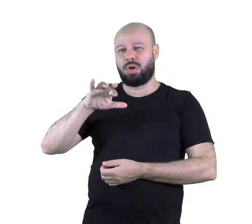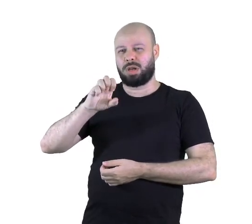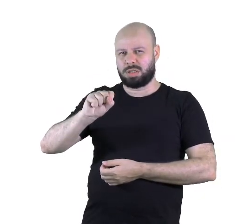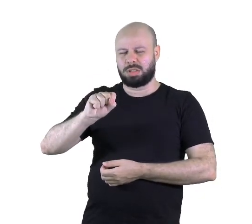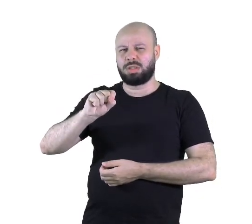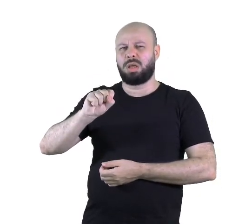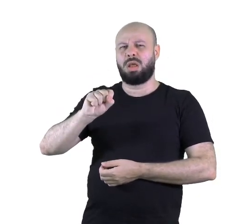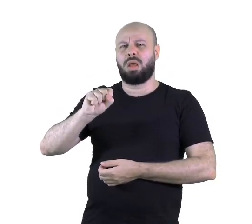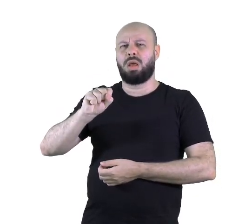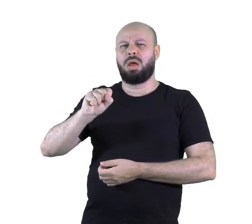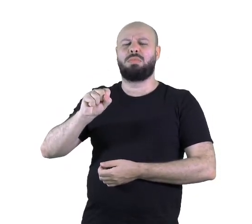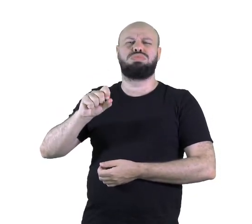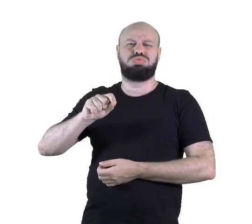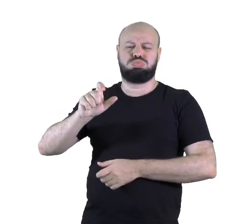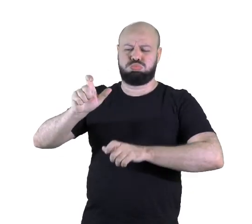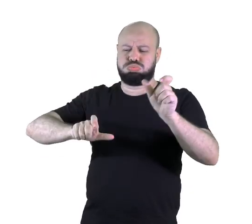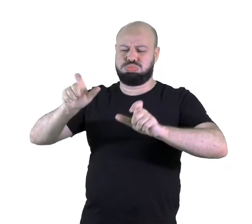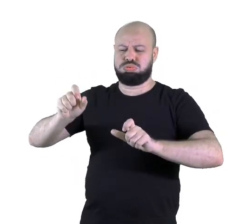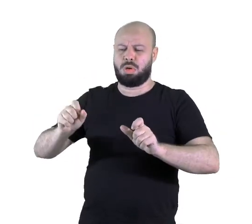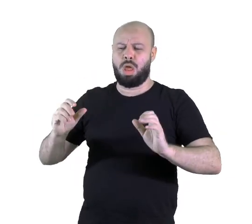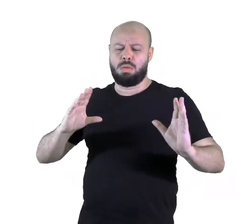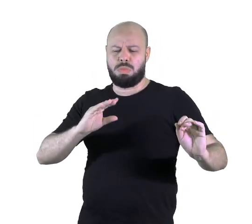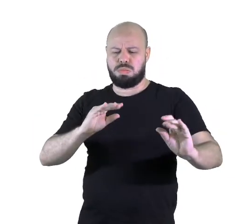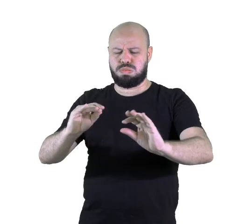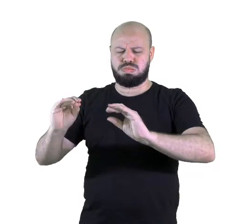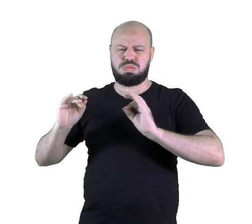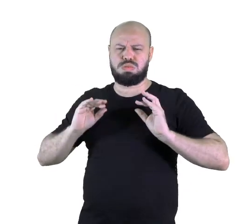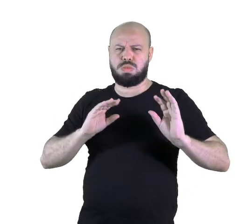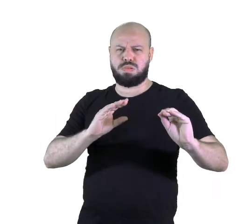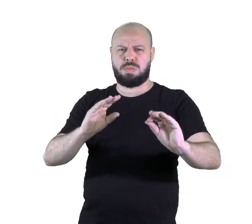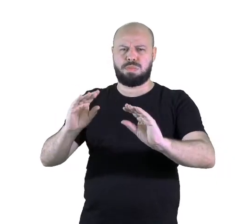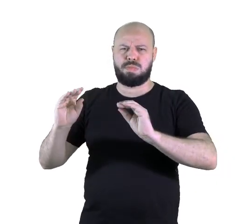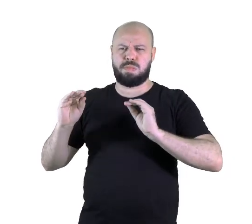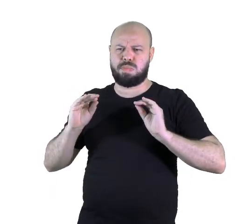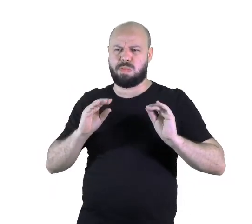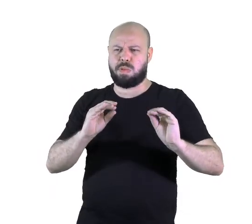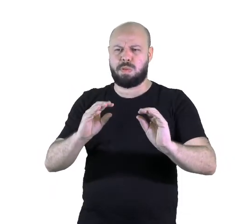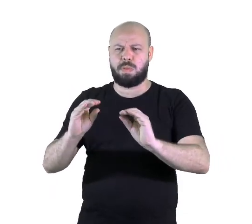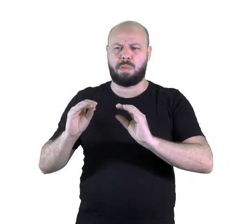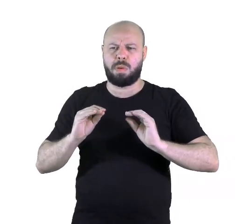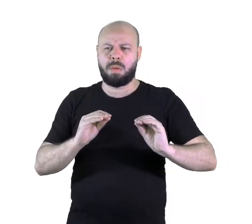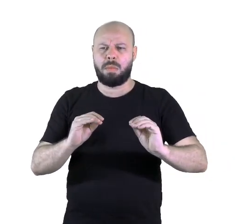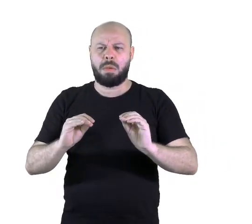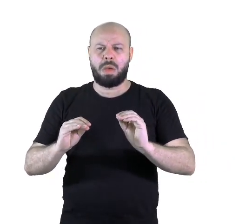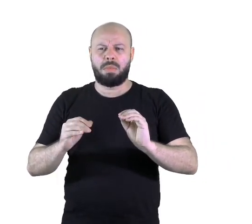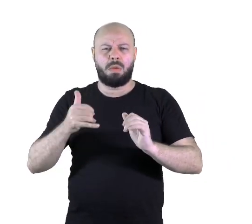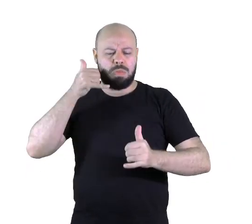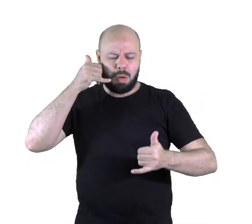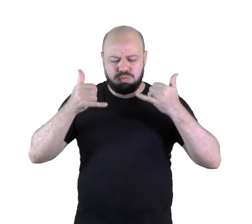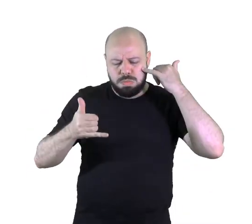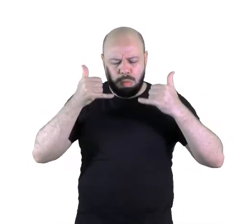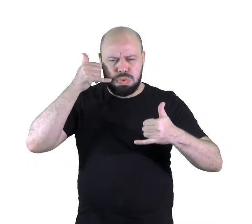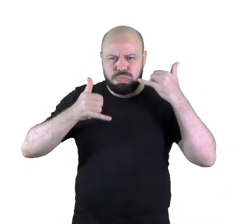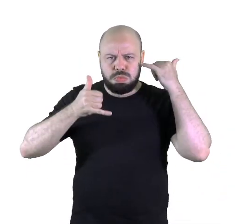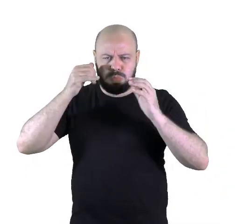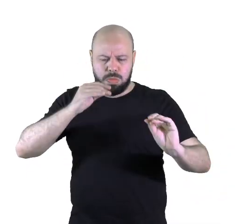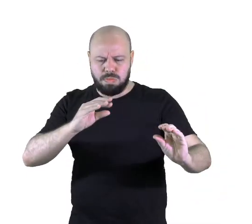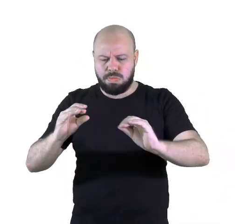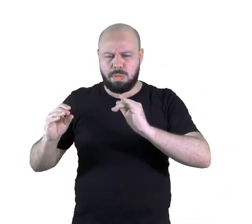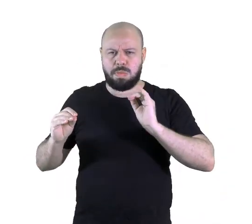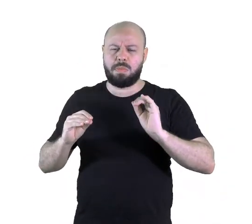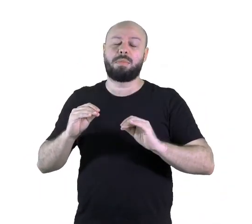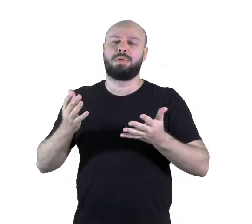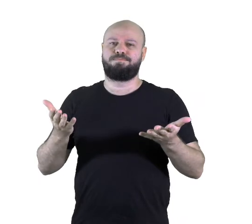conversam ao mesmo tempo, falam ao aparelho celular ou do